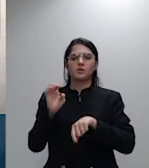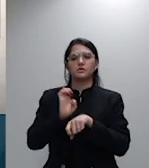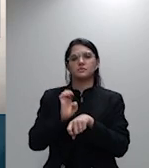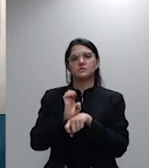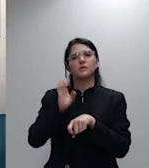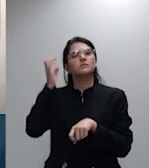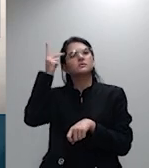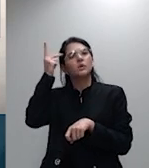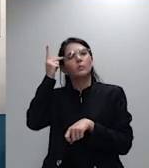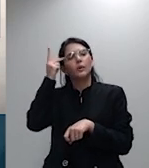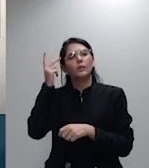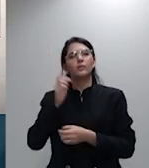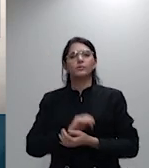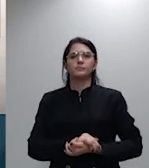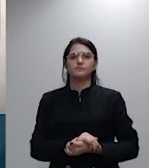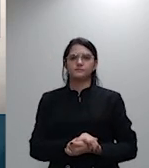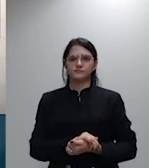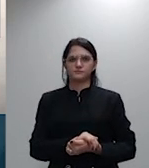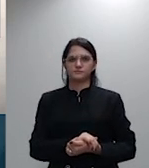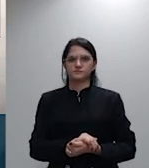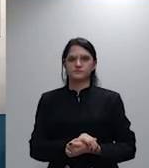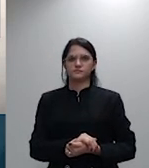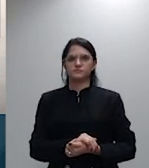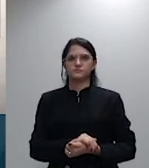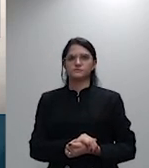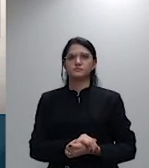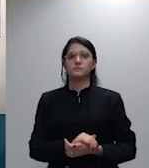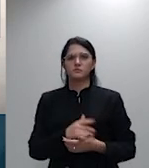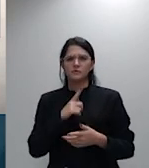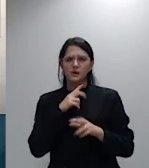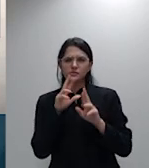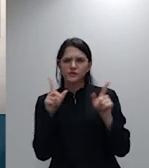alguma divergência de acordo